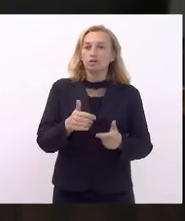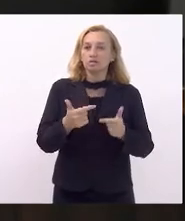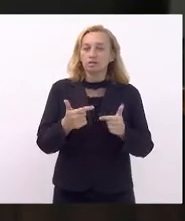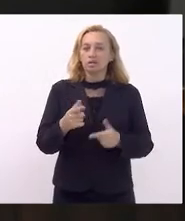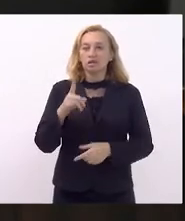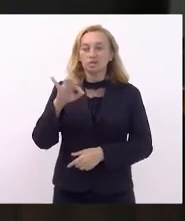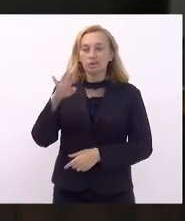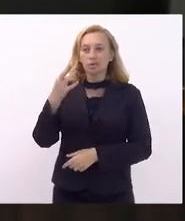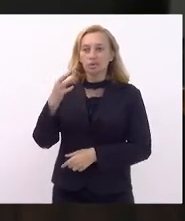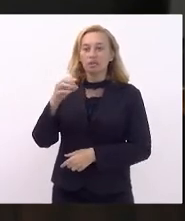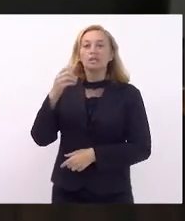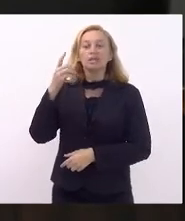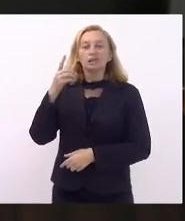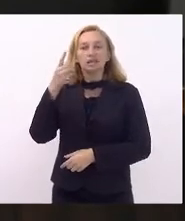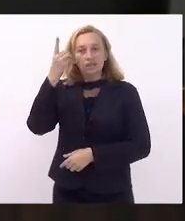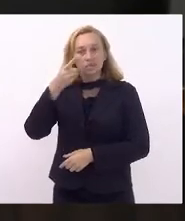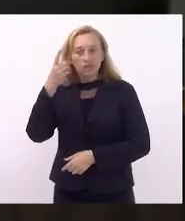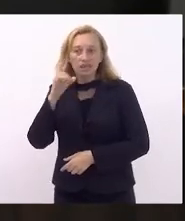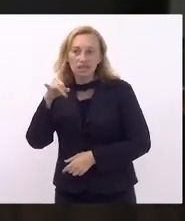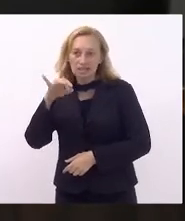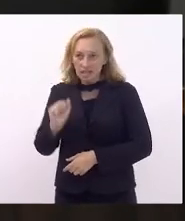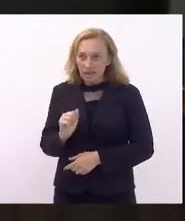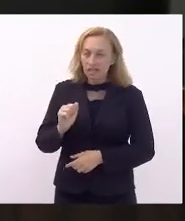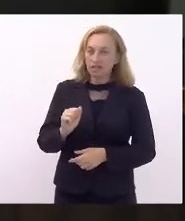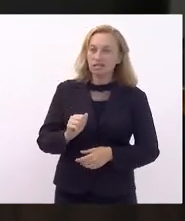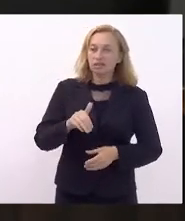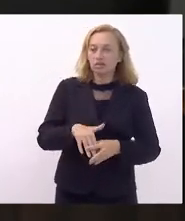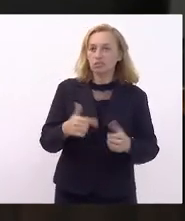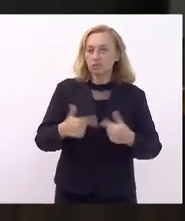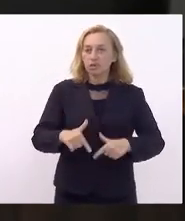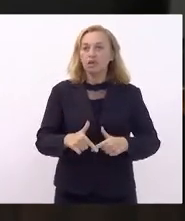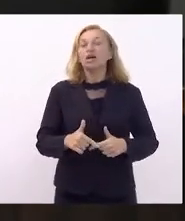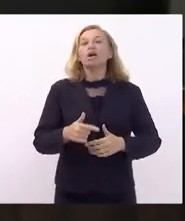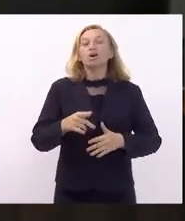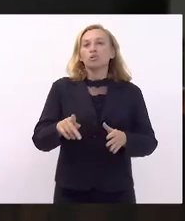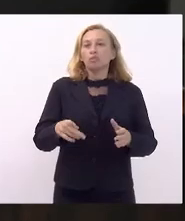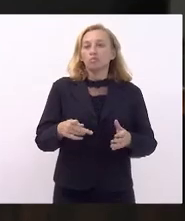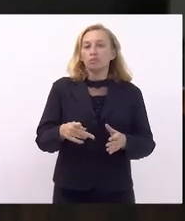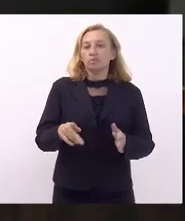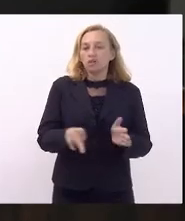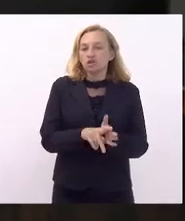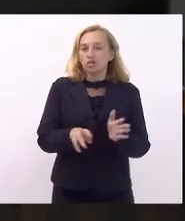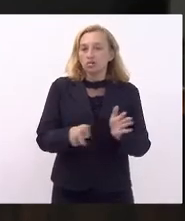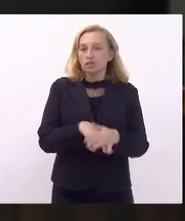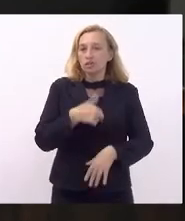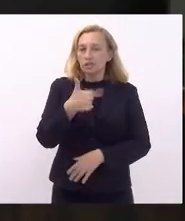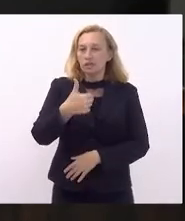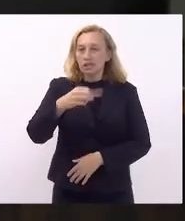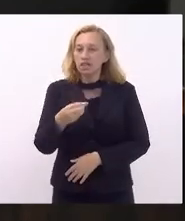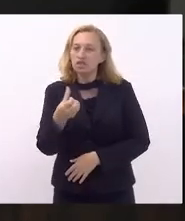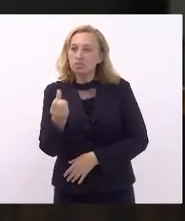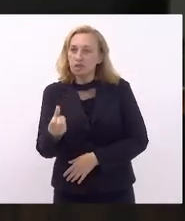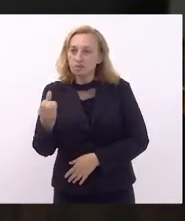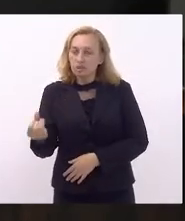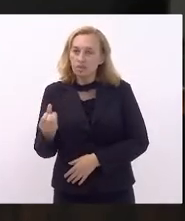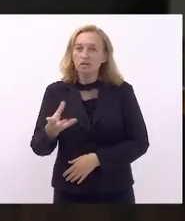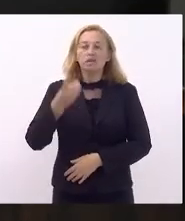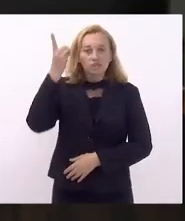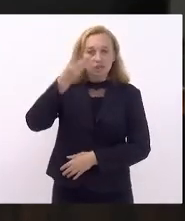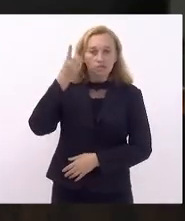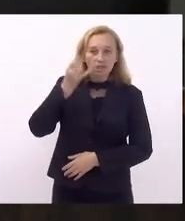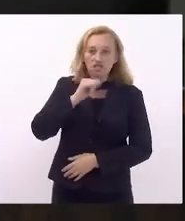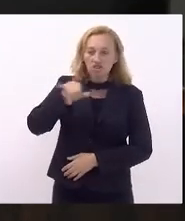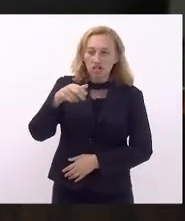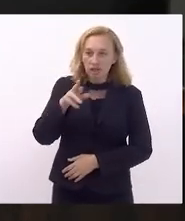Célia. Projeto de resolução 1066, de autoria do deputado